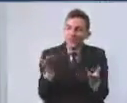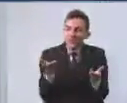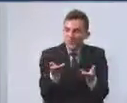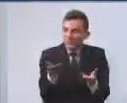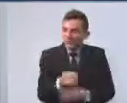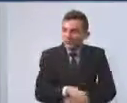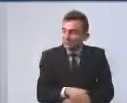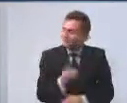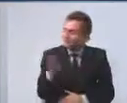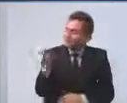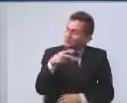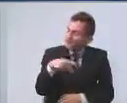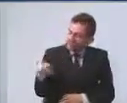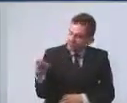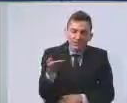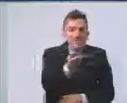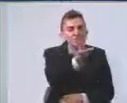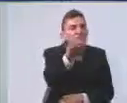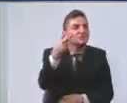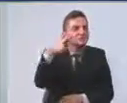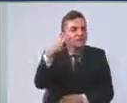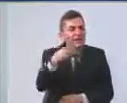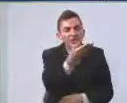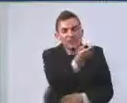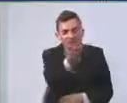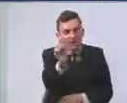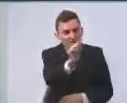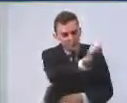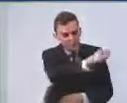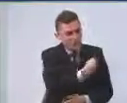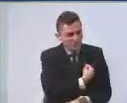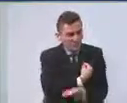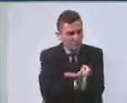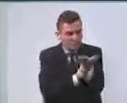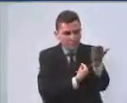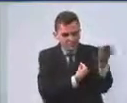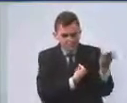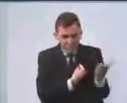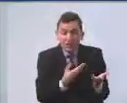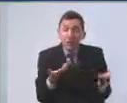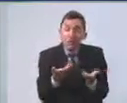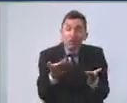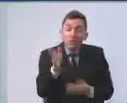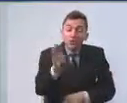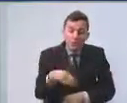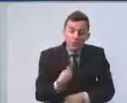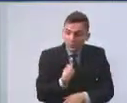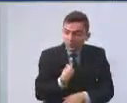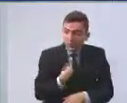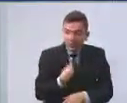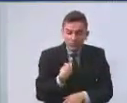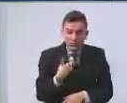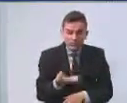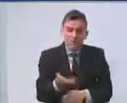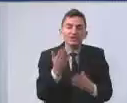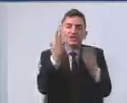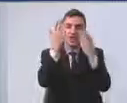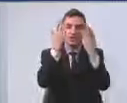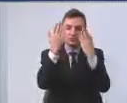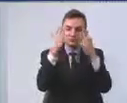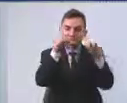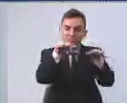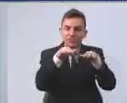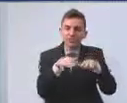Senhor presidente, senhores vereadores, público presente, estamos presentes nesta audiência,